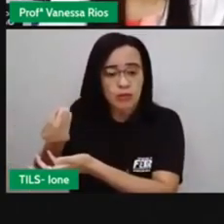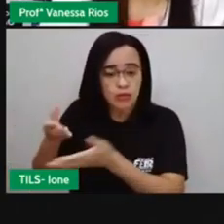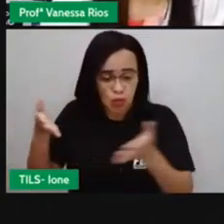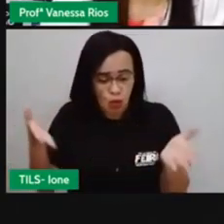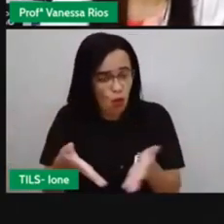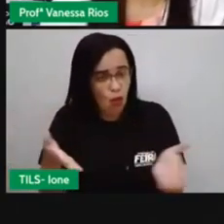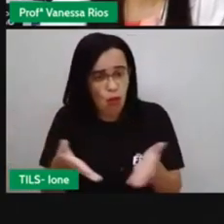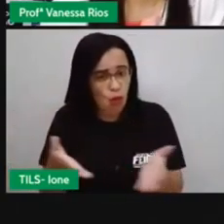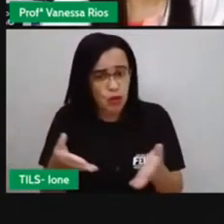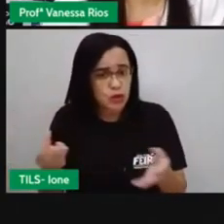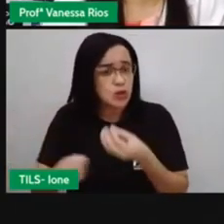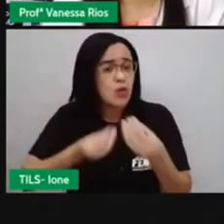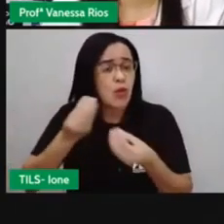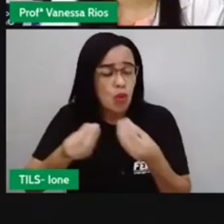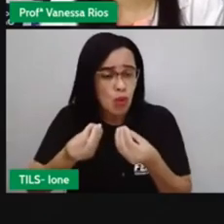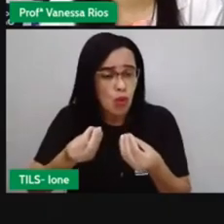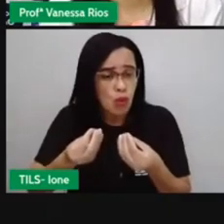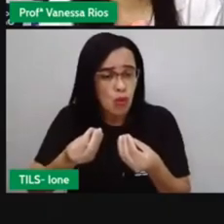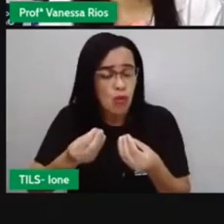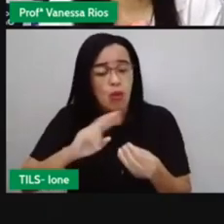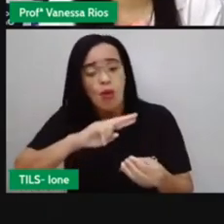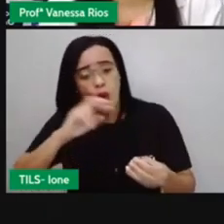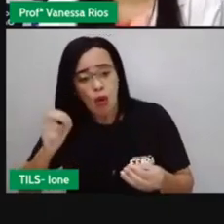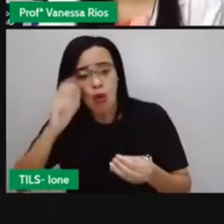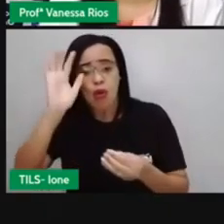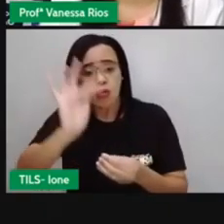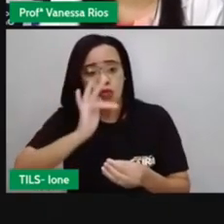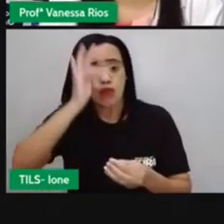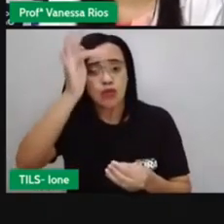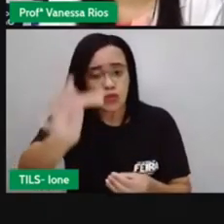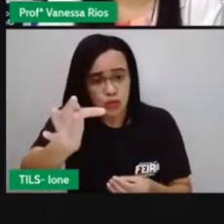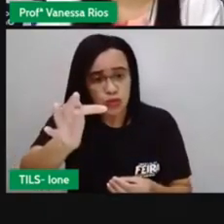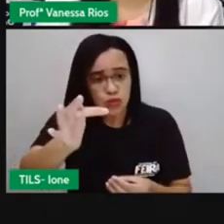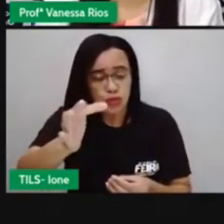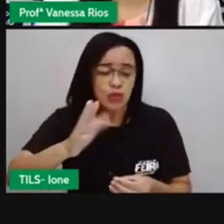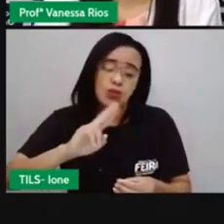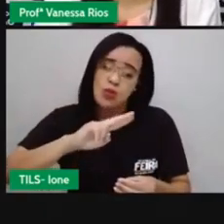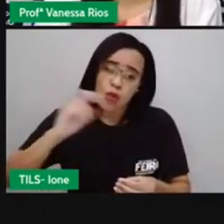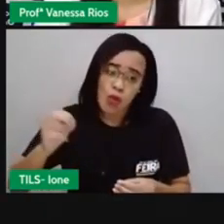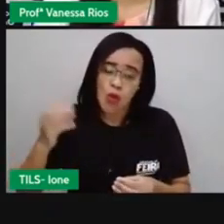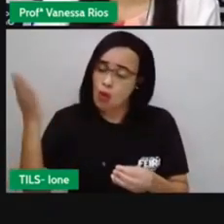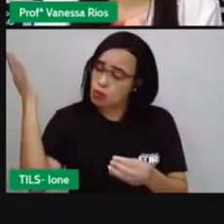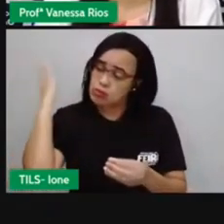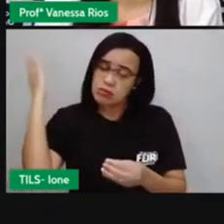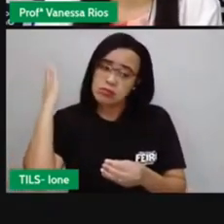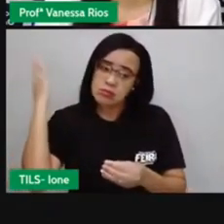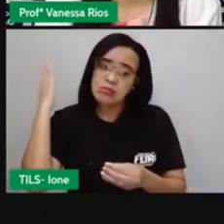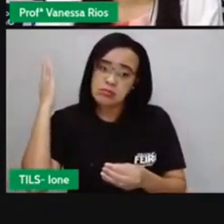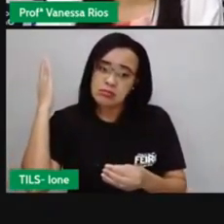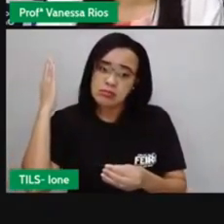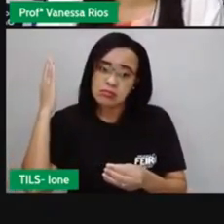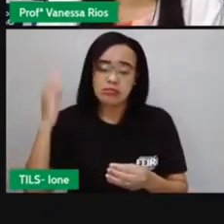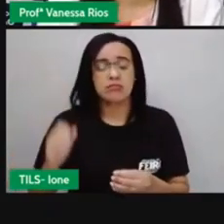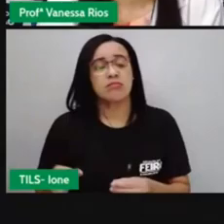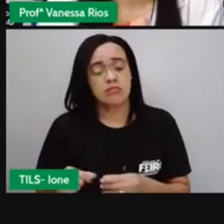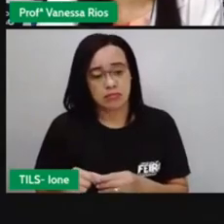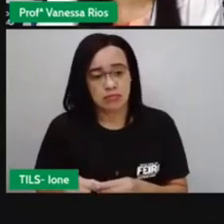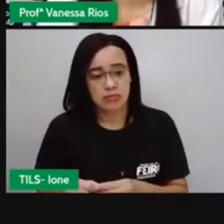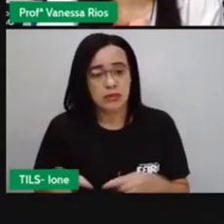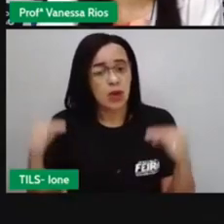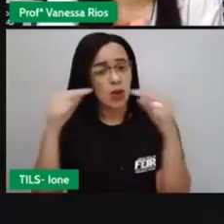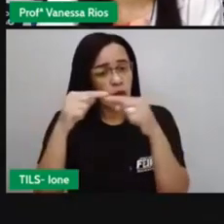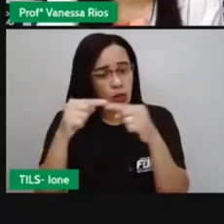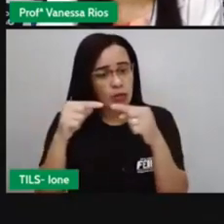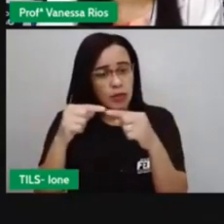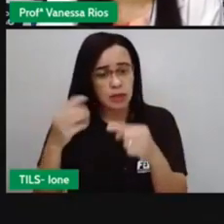ao que a gente ainda vai viver. De repente a gente já viveu. Já que os cartoons eles são atemporais. Mas vamos aí